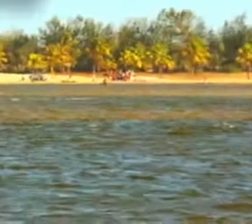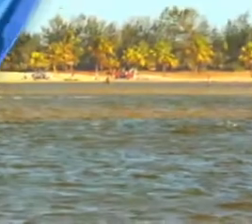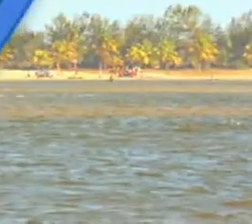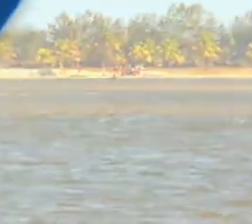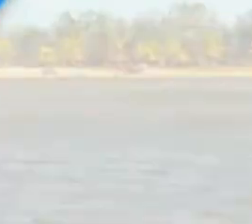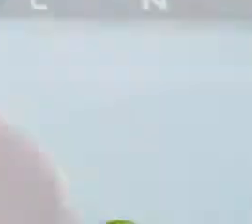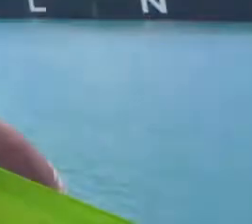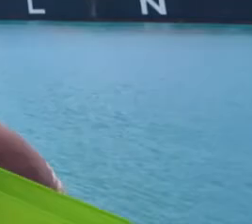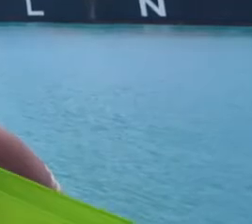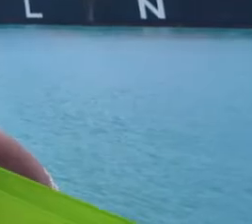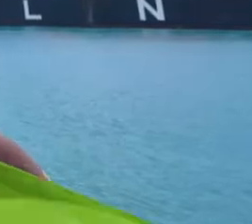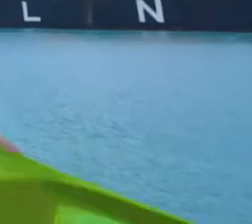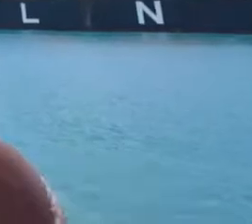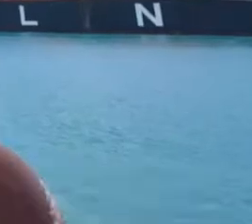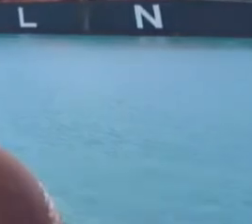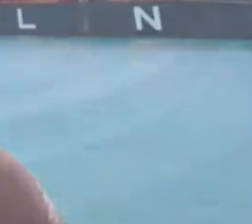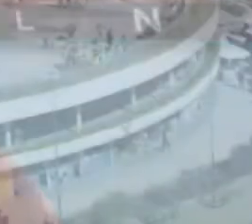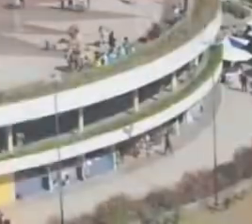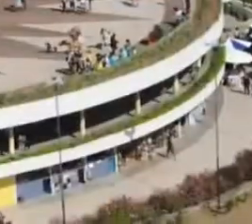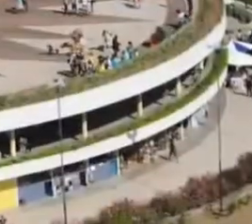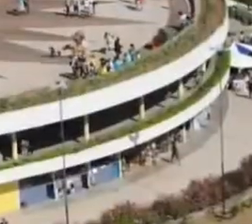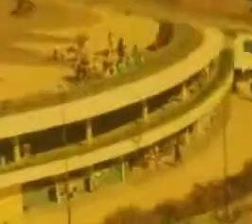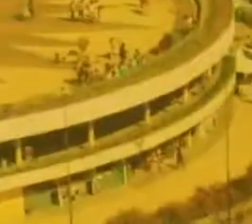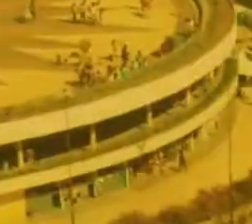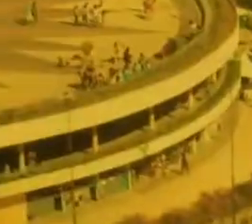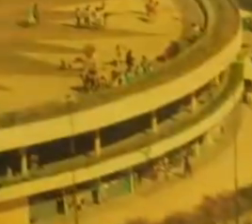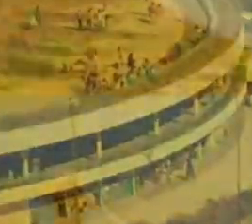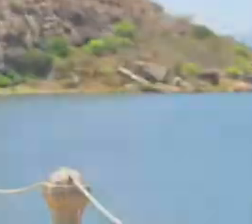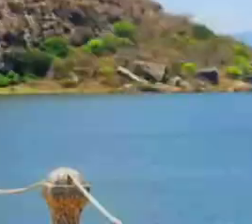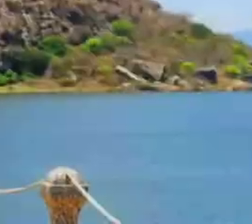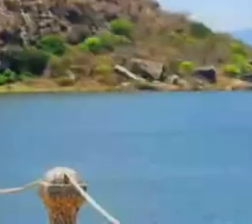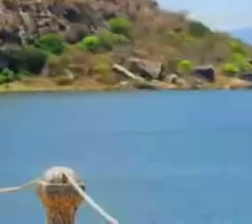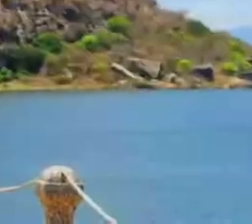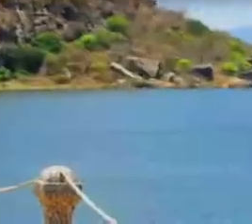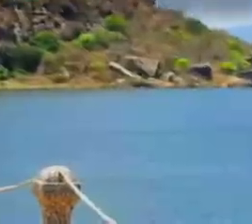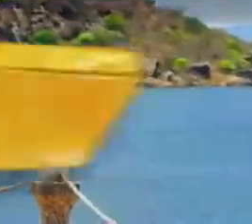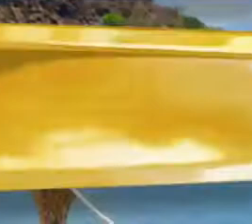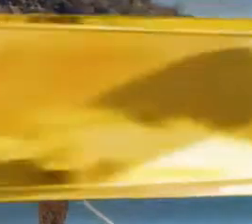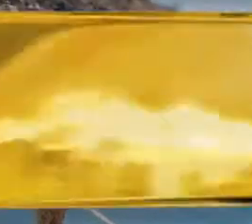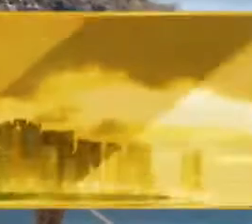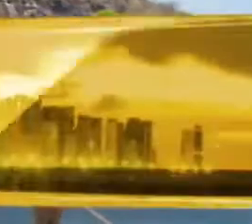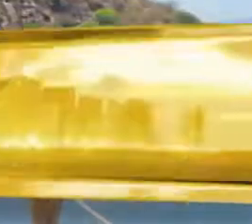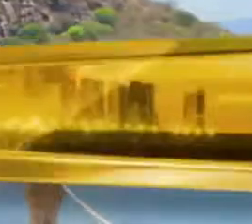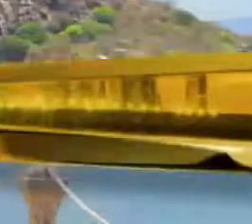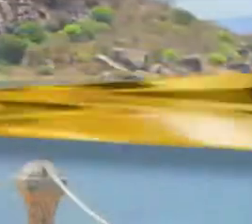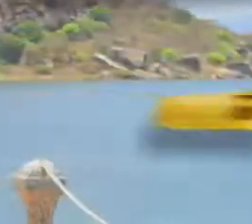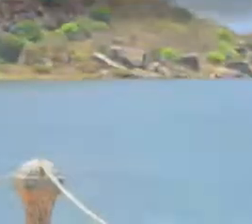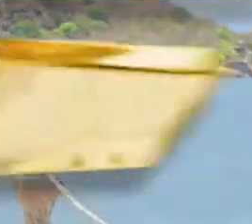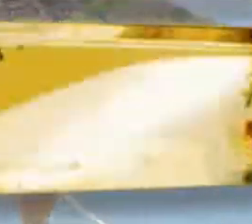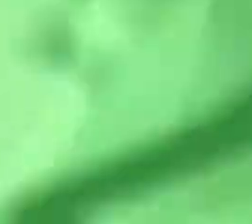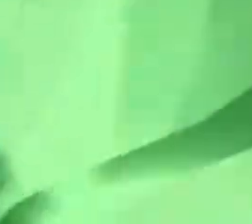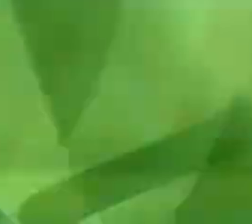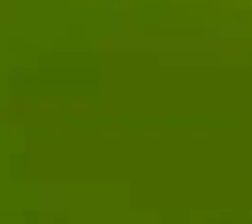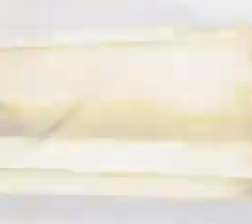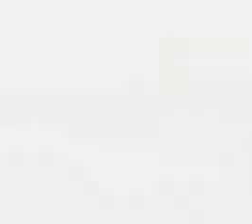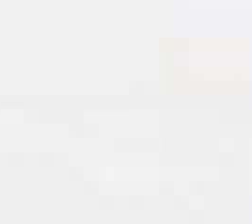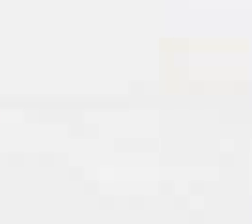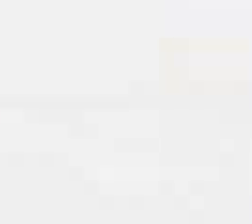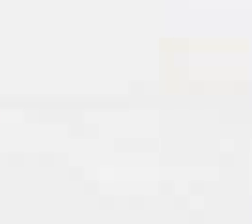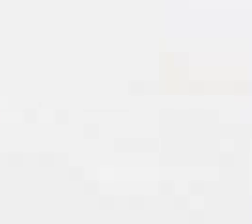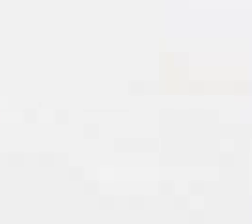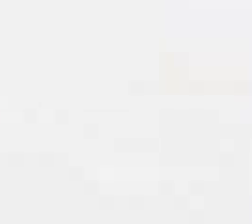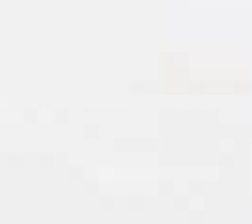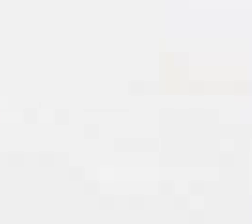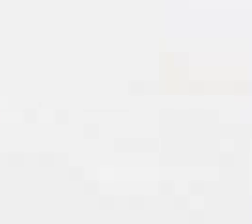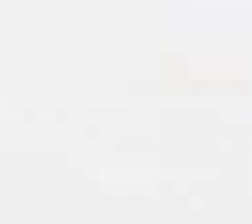Nossa marca é mudar pra você se ver melhor Aqui na TV Assembleia